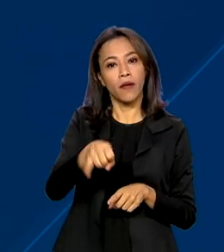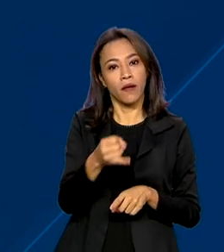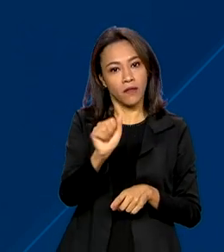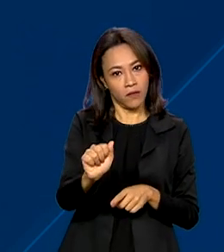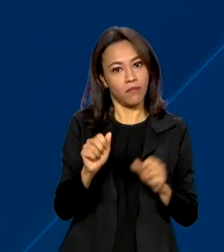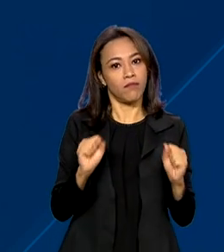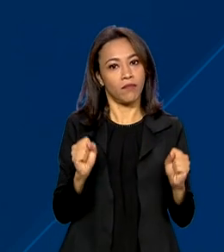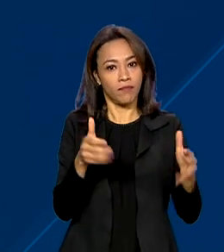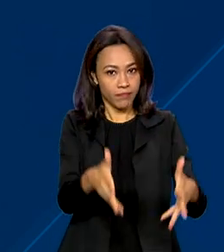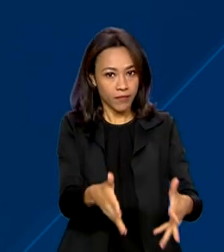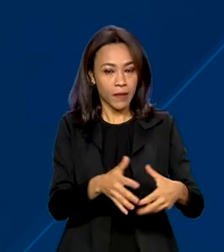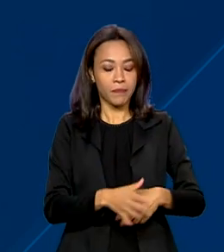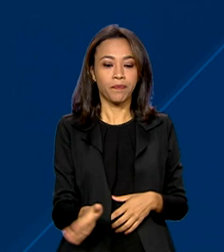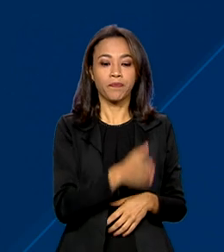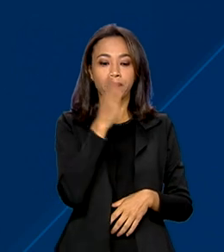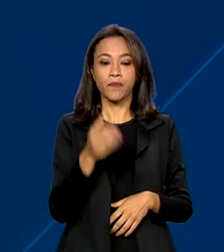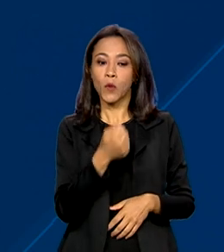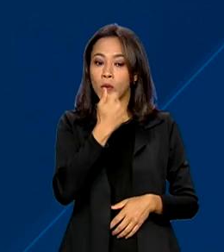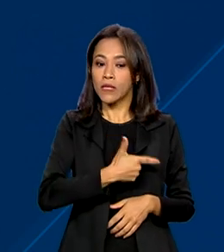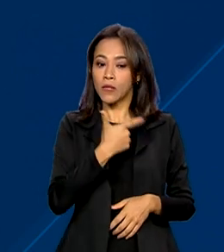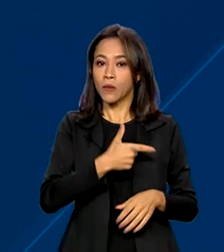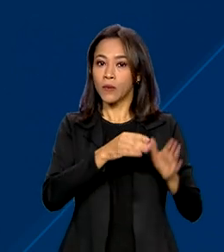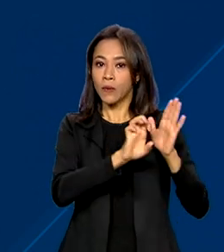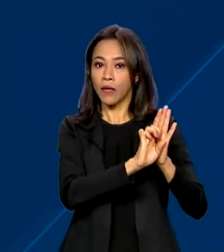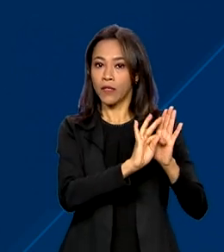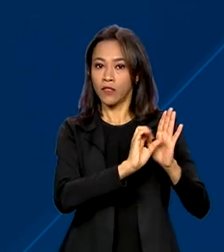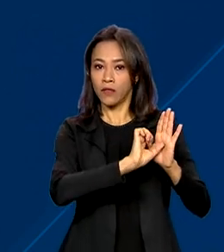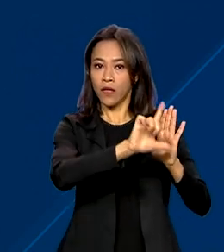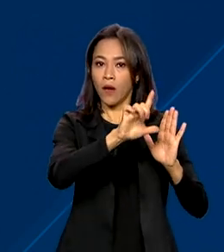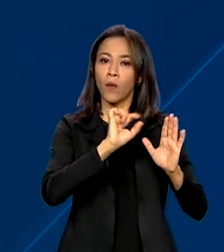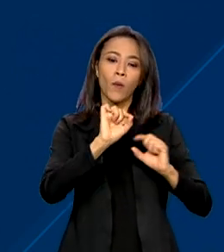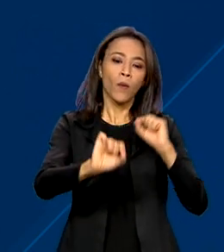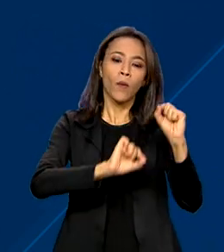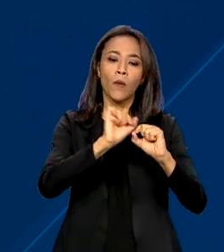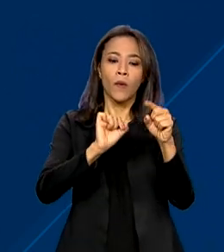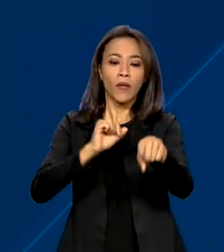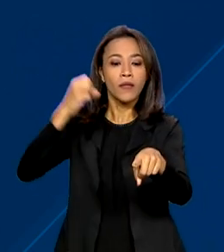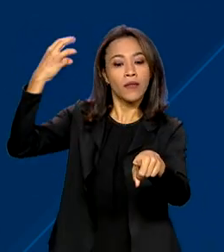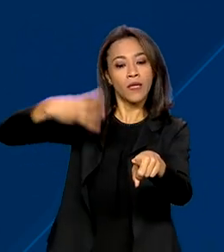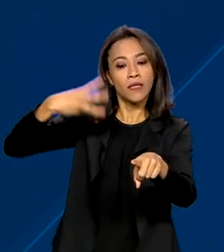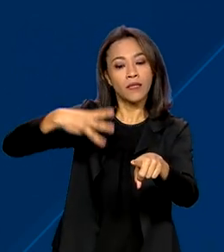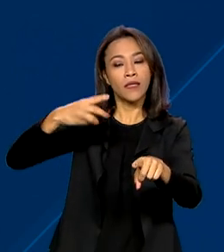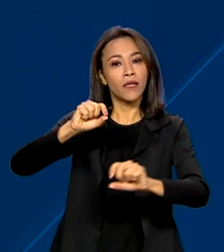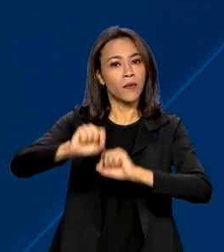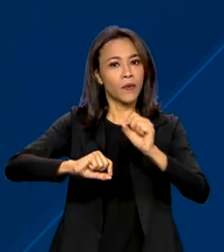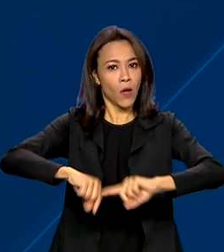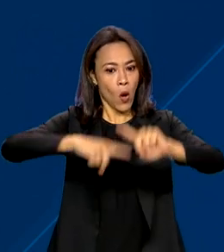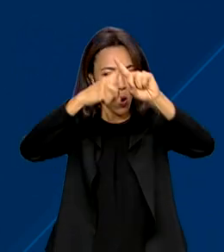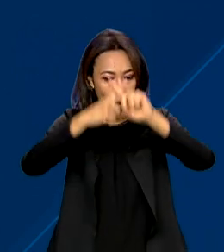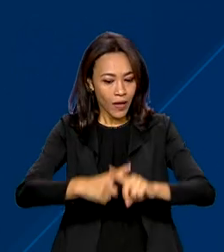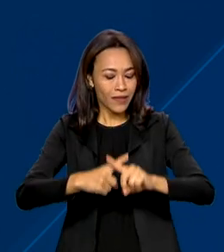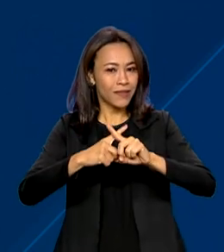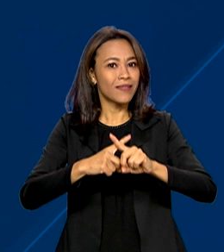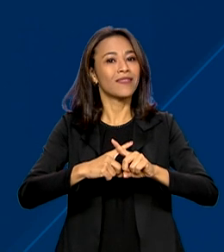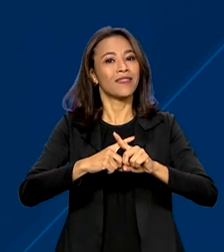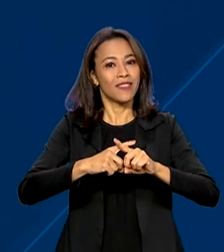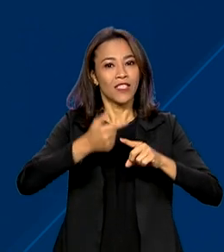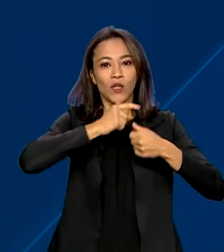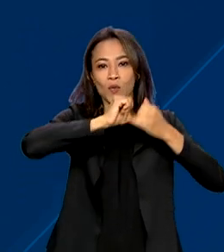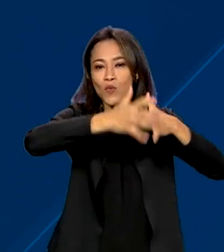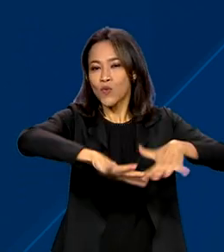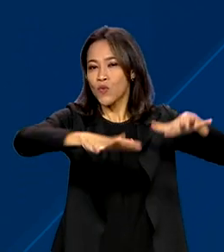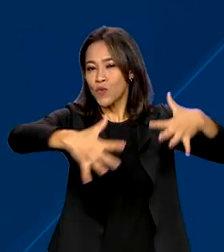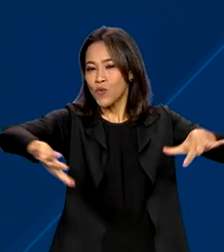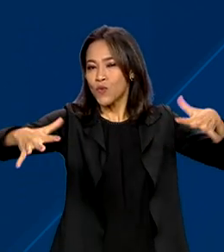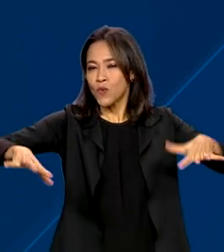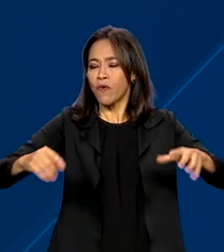EJA. O segundo edital vai permitir a realização da terceira edição da Olimpíada do Oceano. A competição